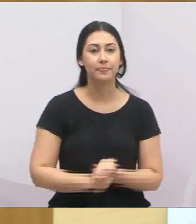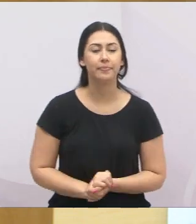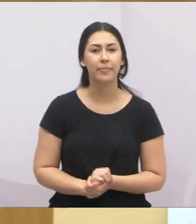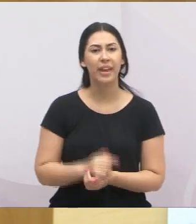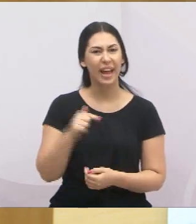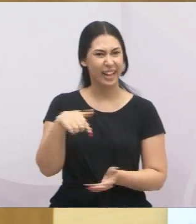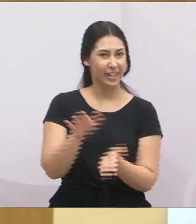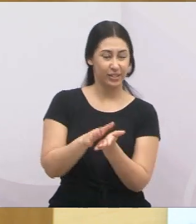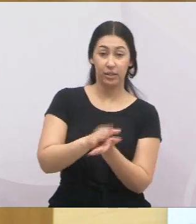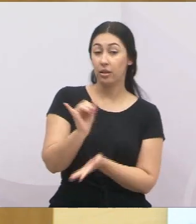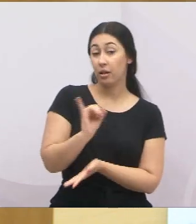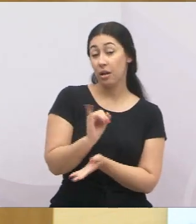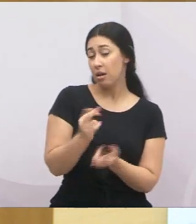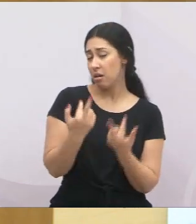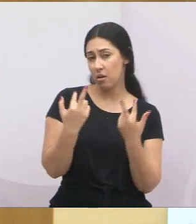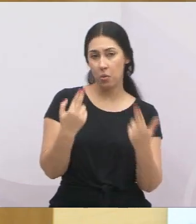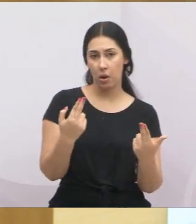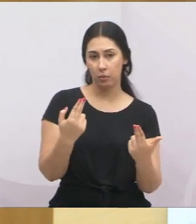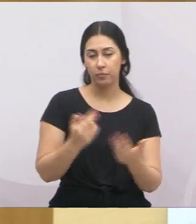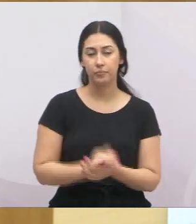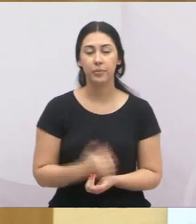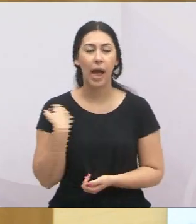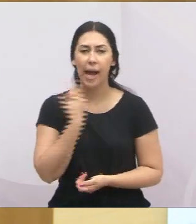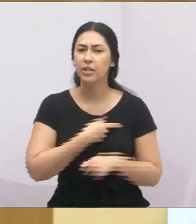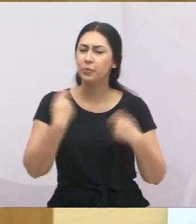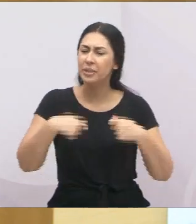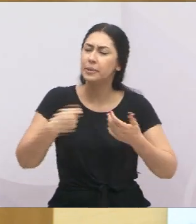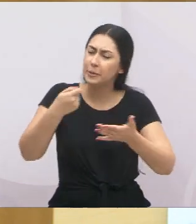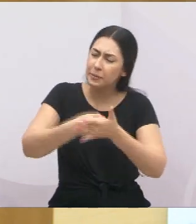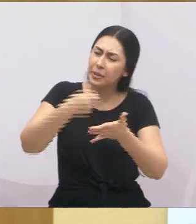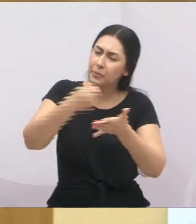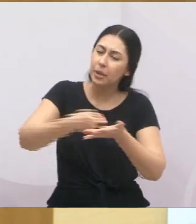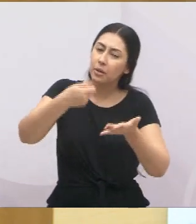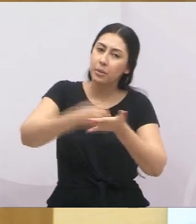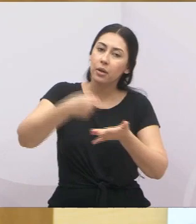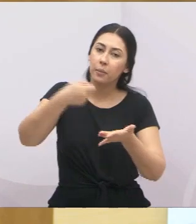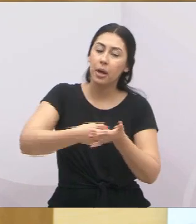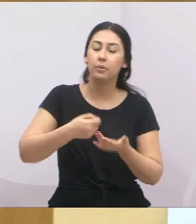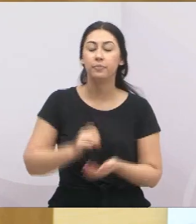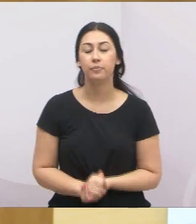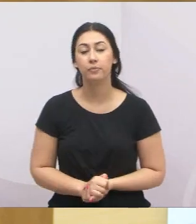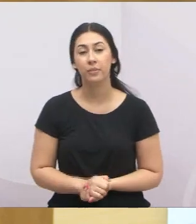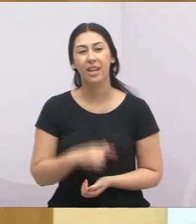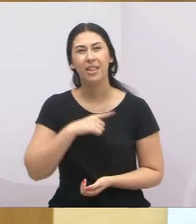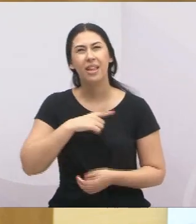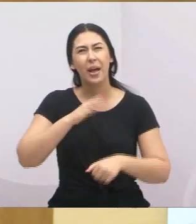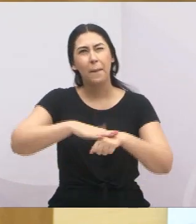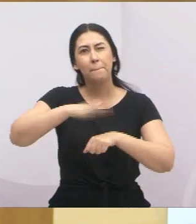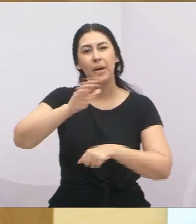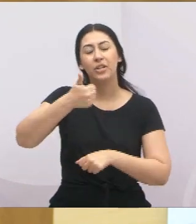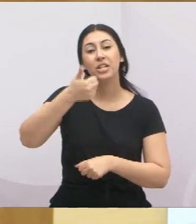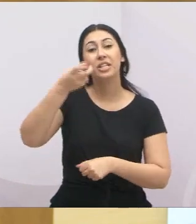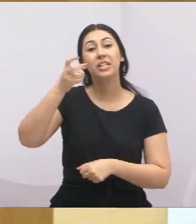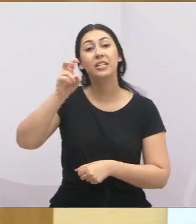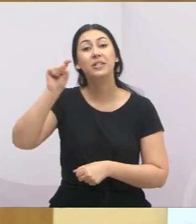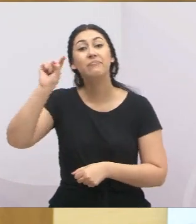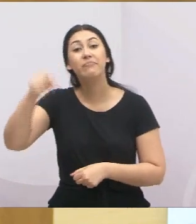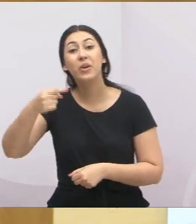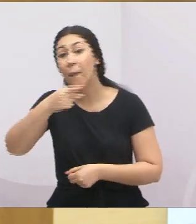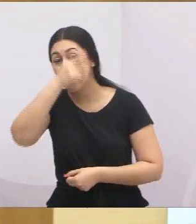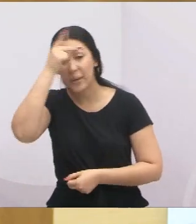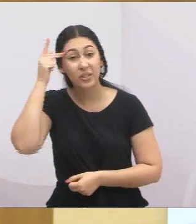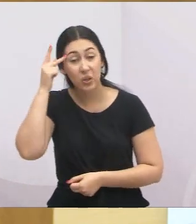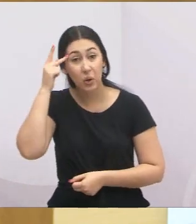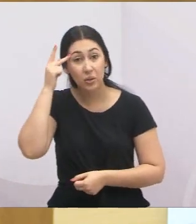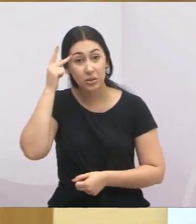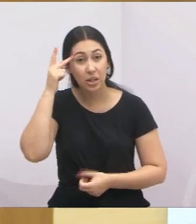Jacareí não é por menos, aqui em Jacareí a gente tem que cobrar muito. Aqui em Jacareí tem mais de 15 mil pessoas inscritas desde 2009